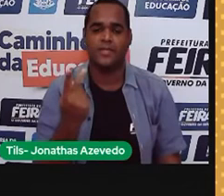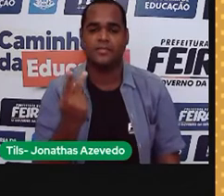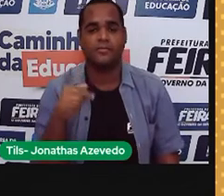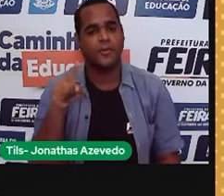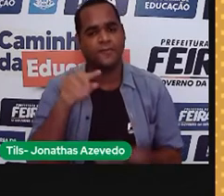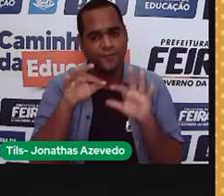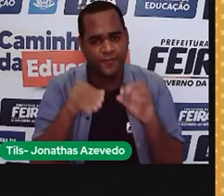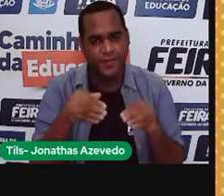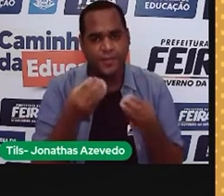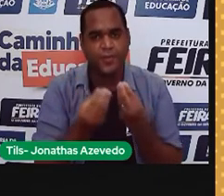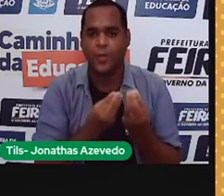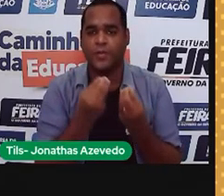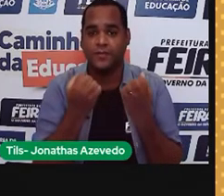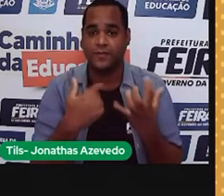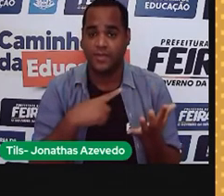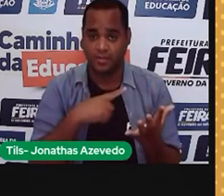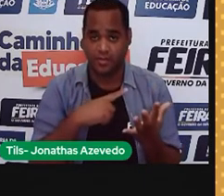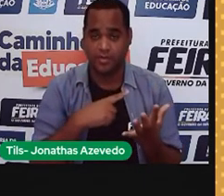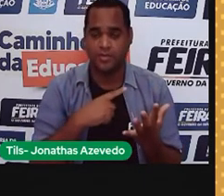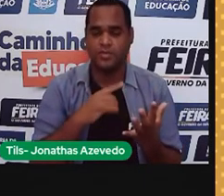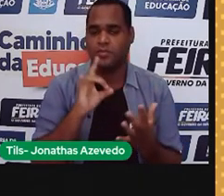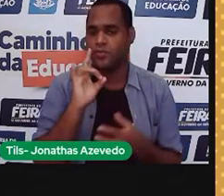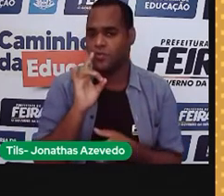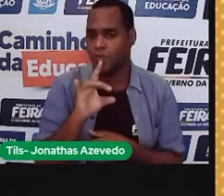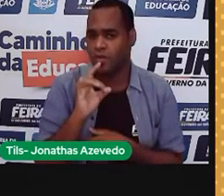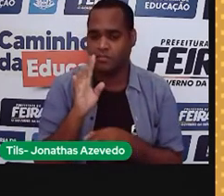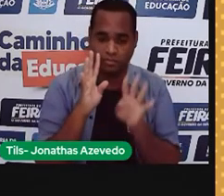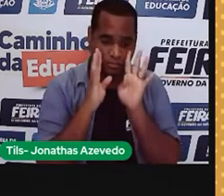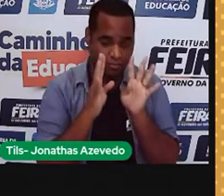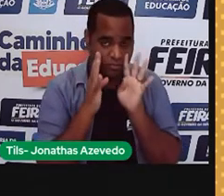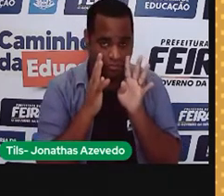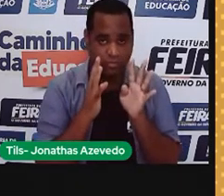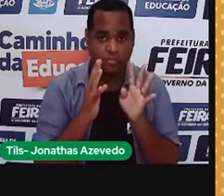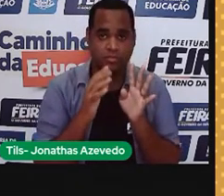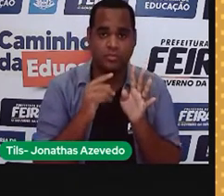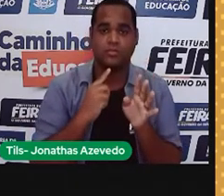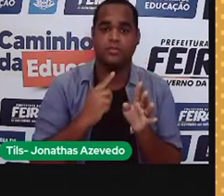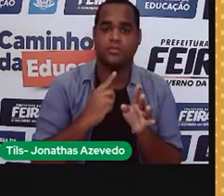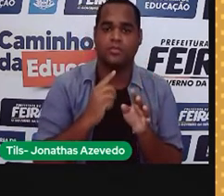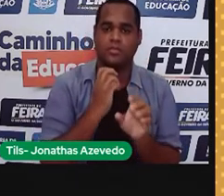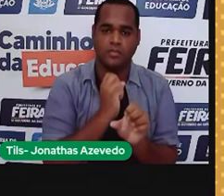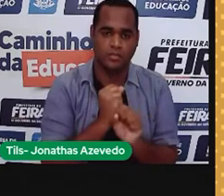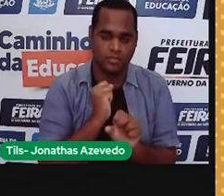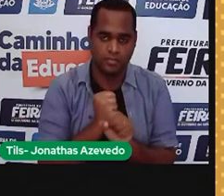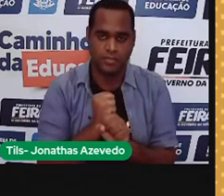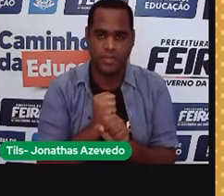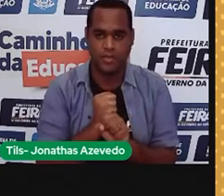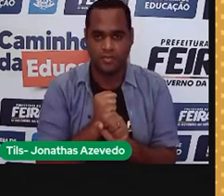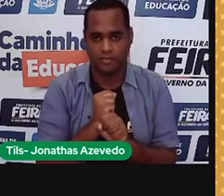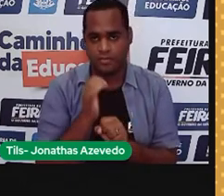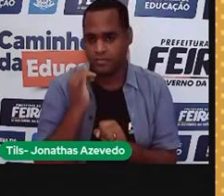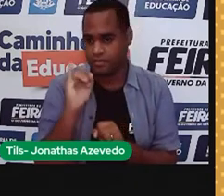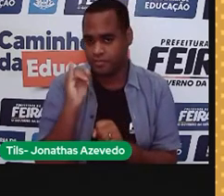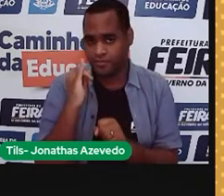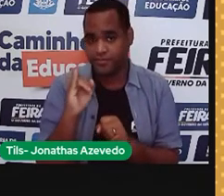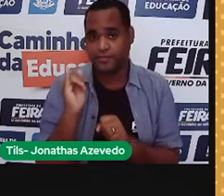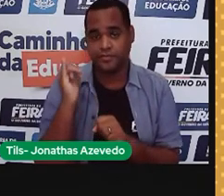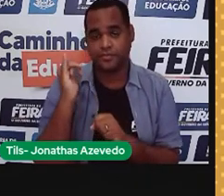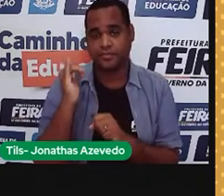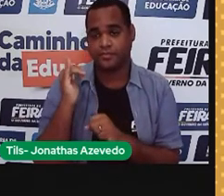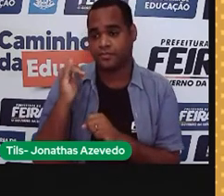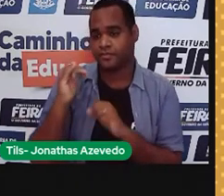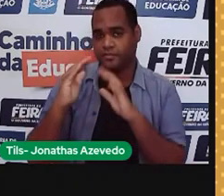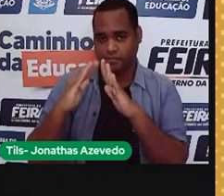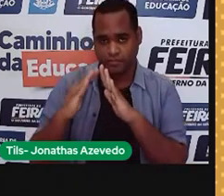final das contas, eu vou ter somente, presta atenção, gente, somente com o chuveiro elétrico, essa casa vai gastar